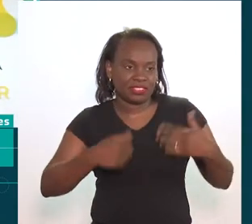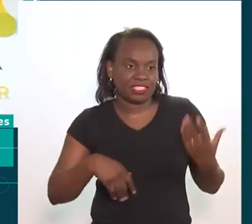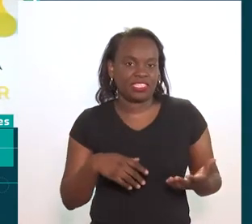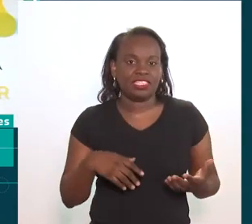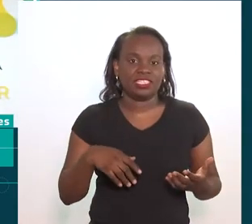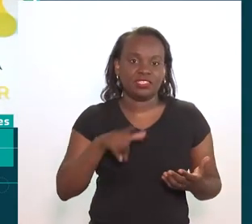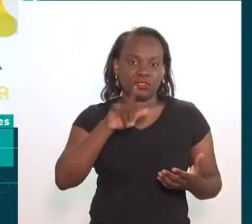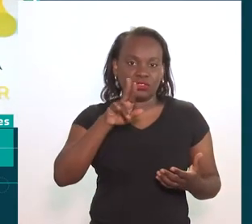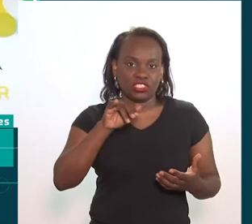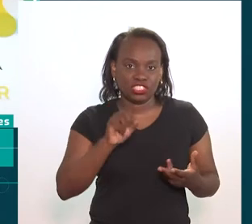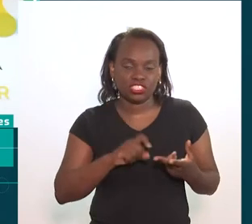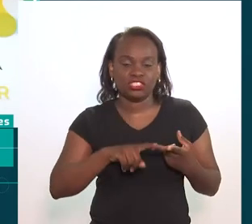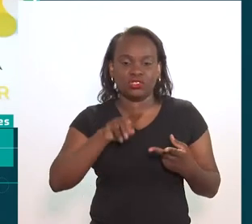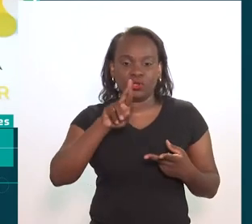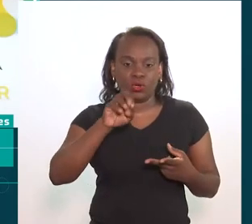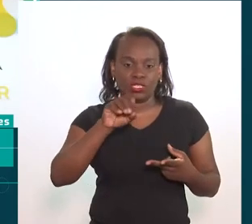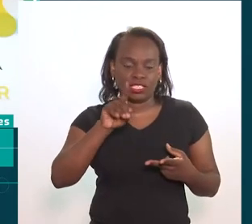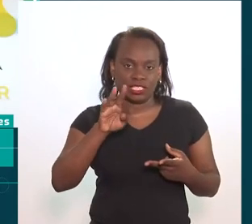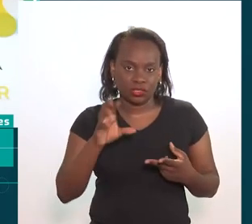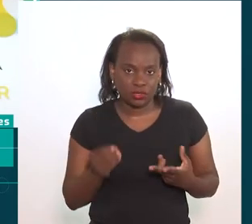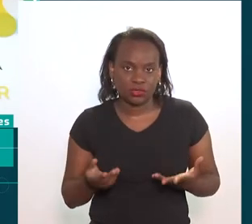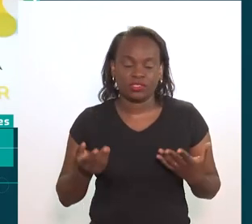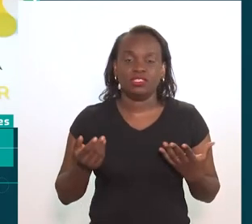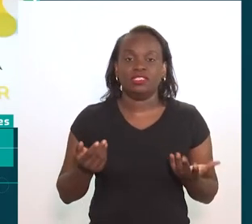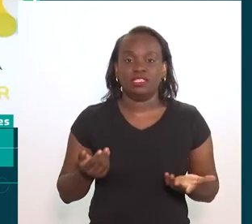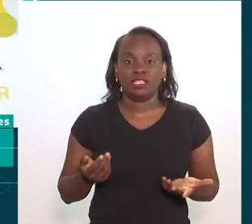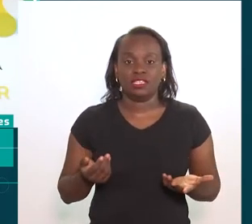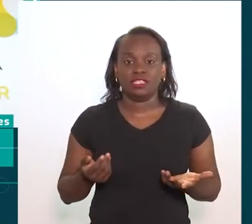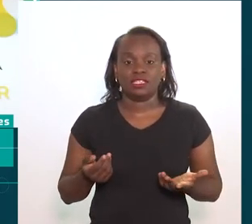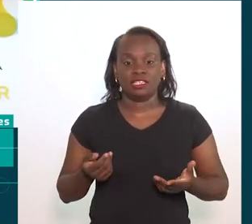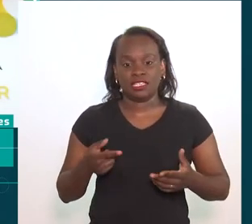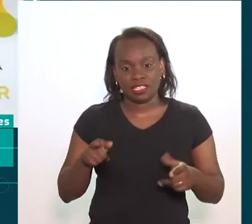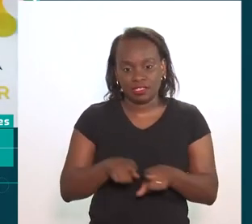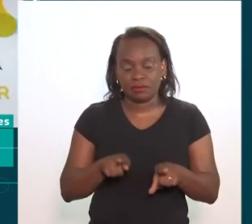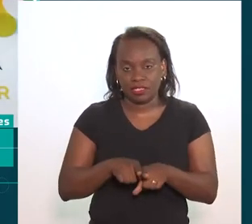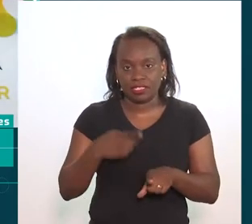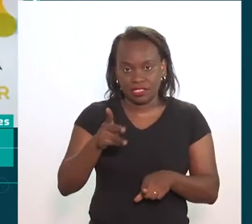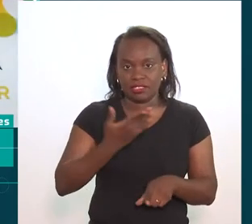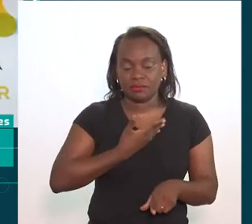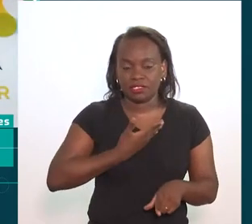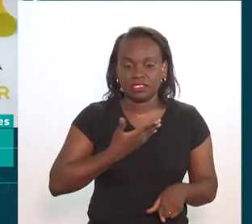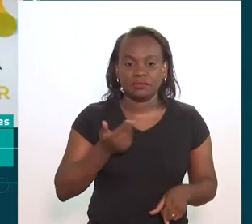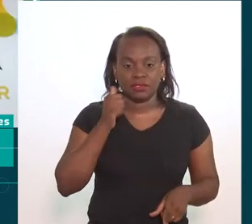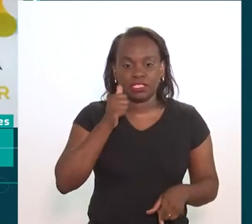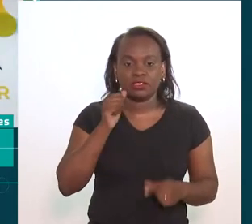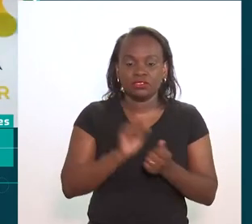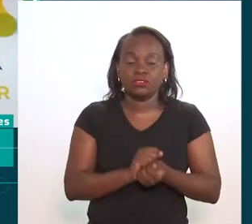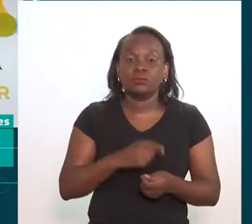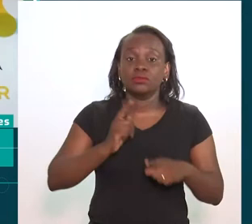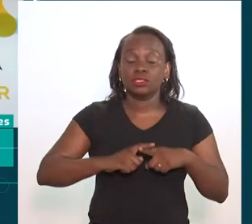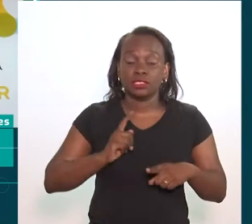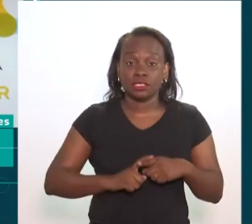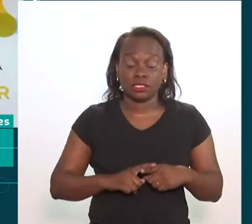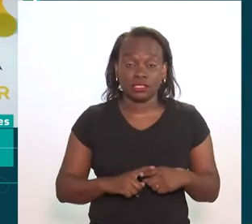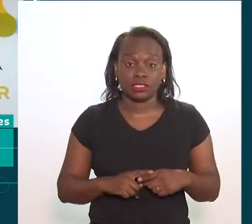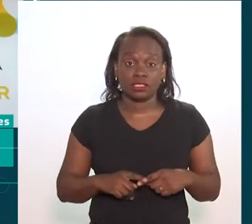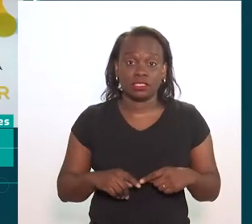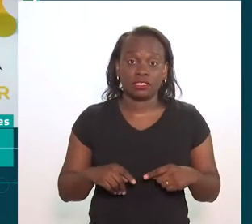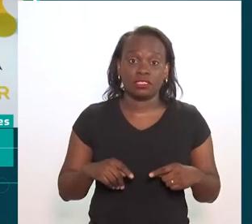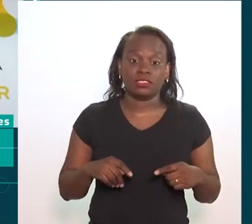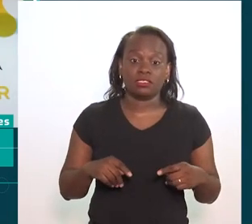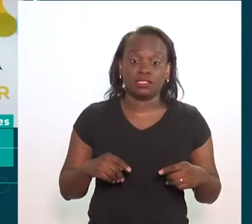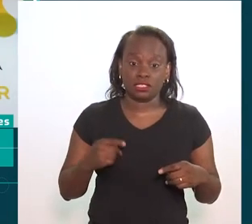Enfim, eu fiquei até um pouco tocada com as falas do Luiz e do Rodrigo, enfim, e da sua